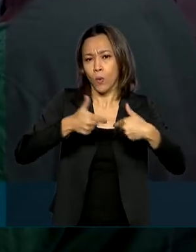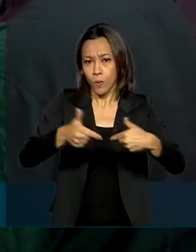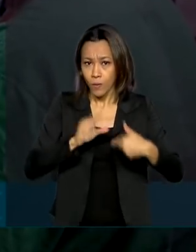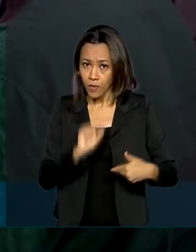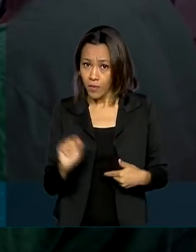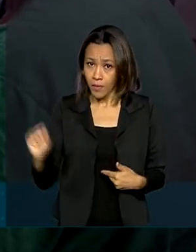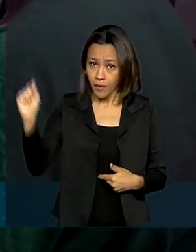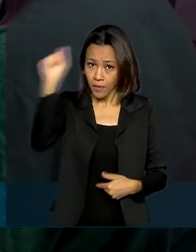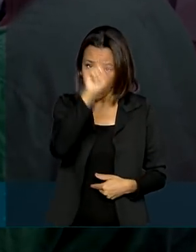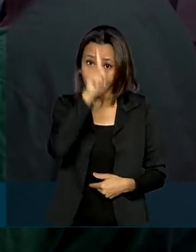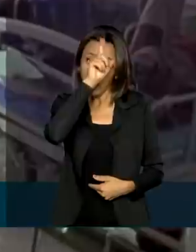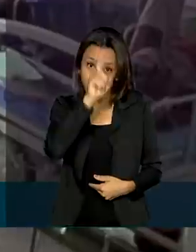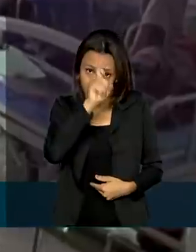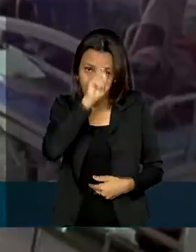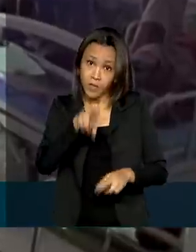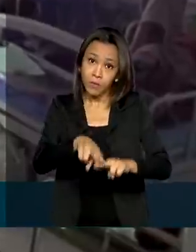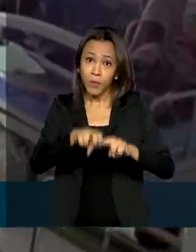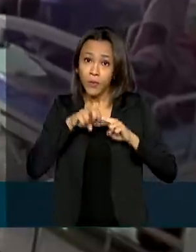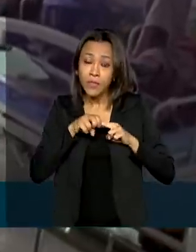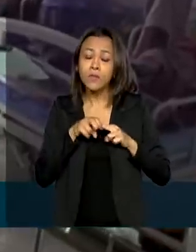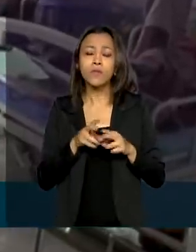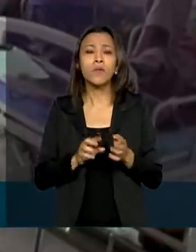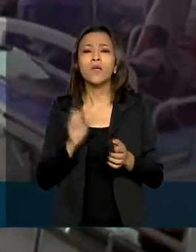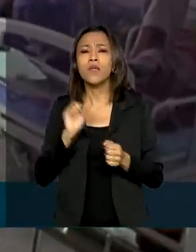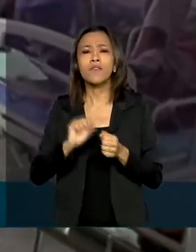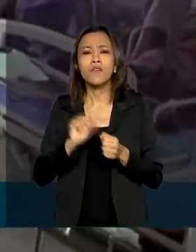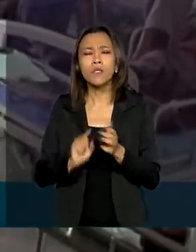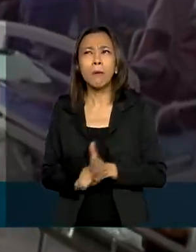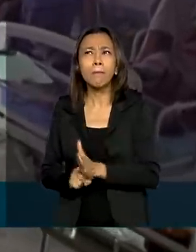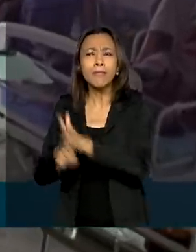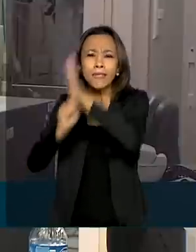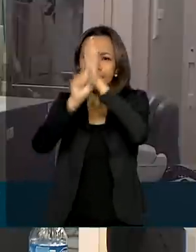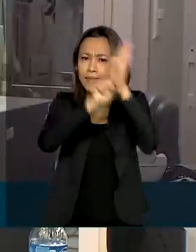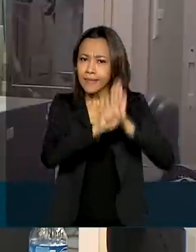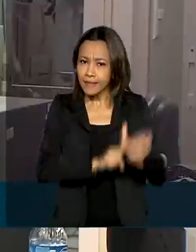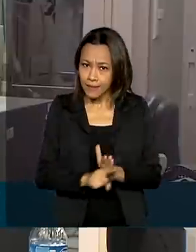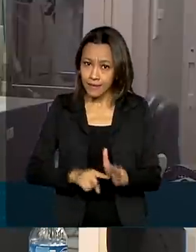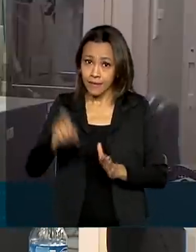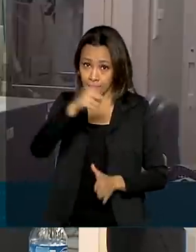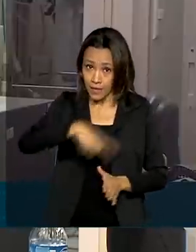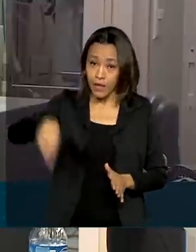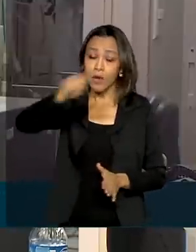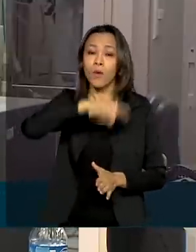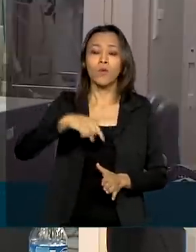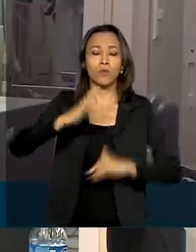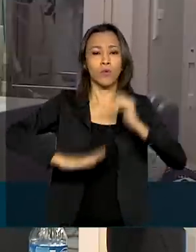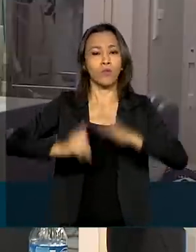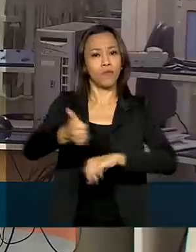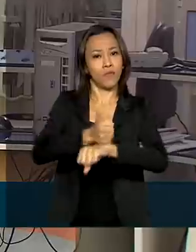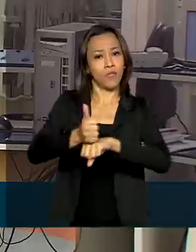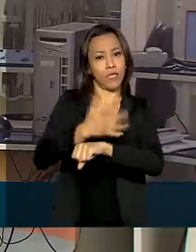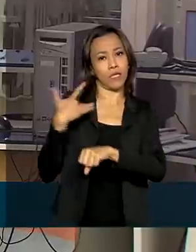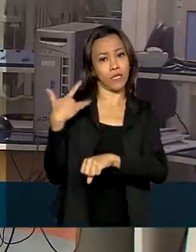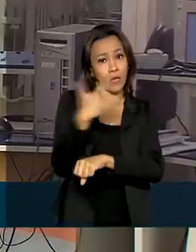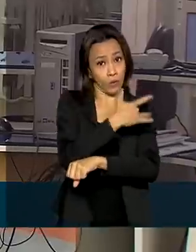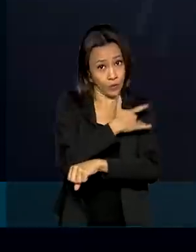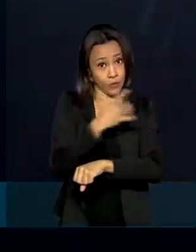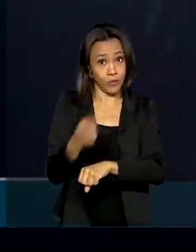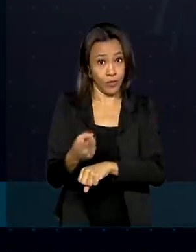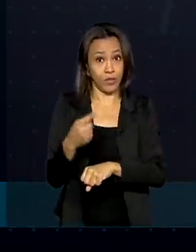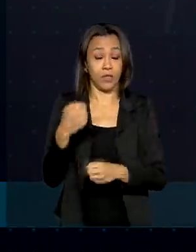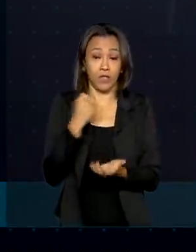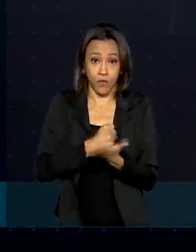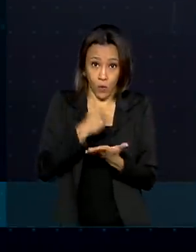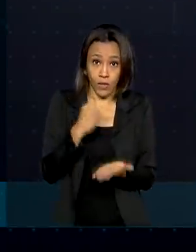Para isso, realizou uma pesquisa com os agentes de saúde contratados pela Estratégia O Brasil Conta Comigo.